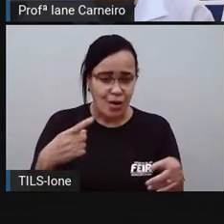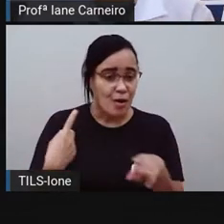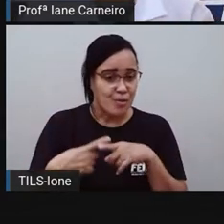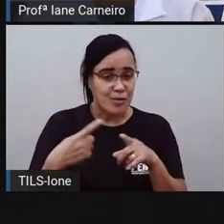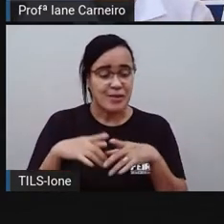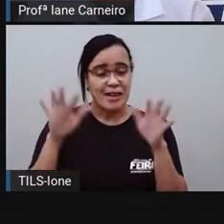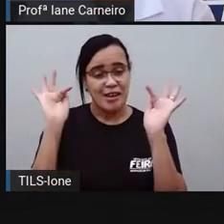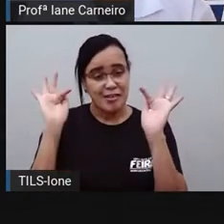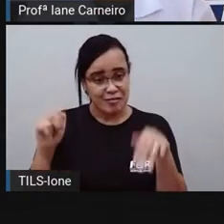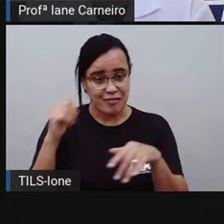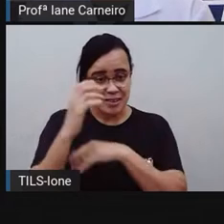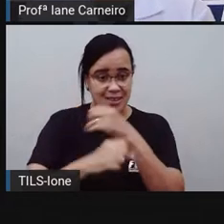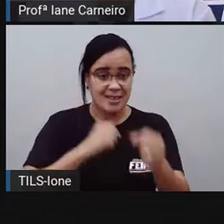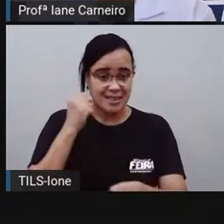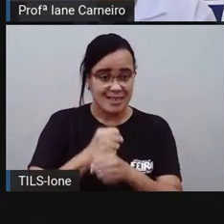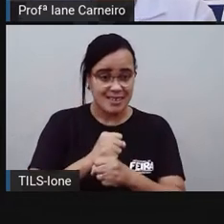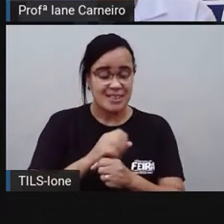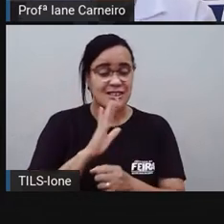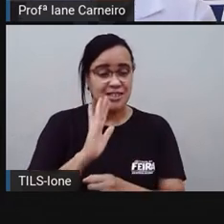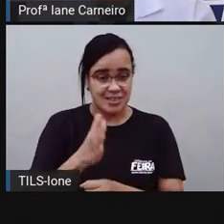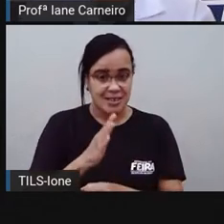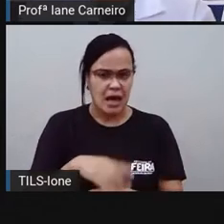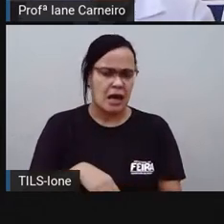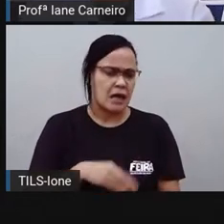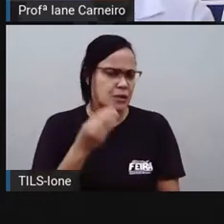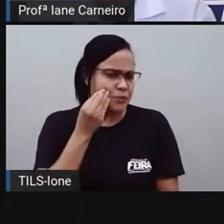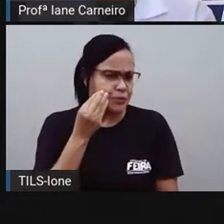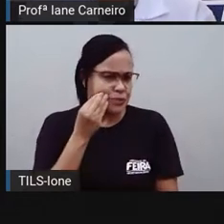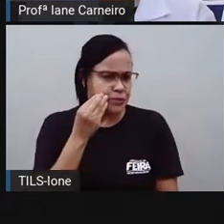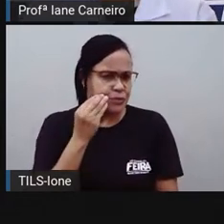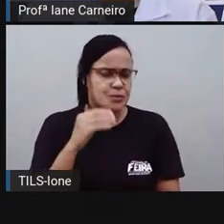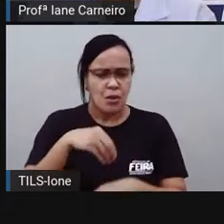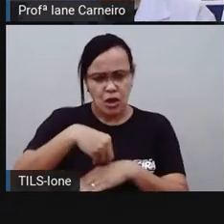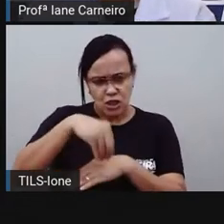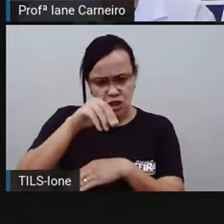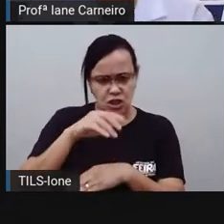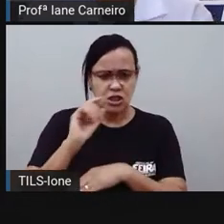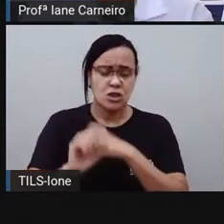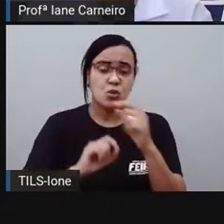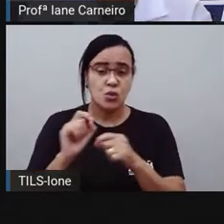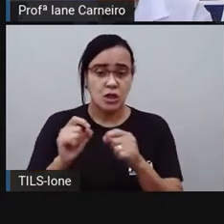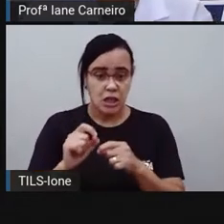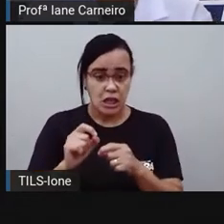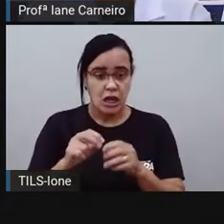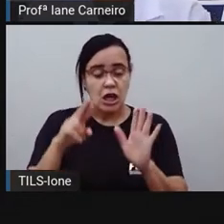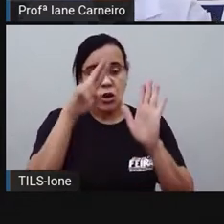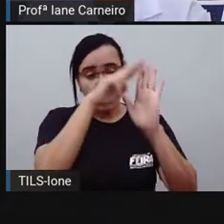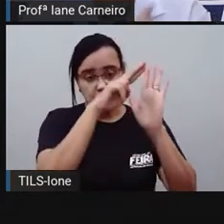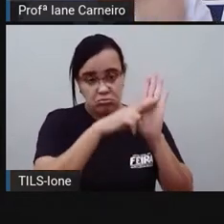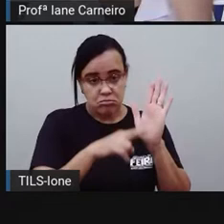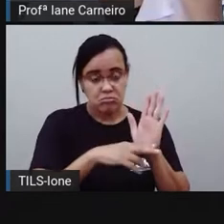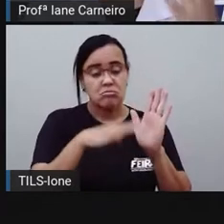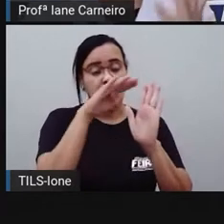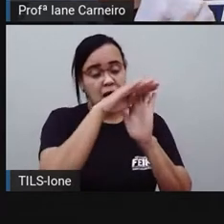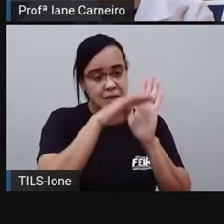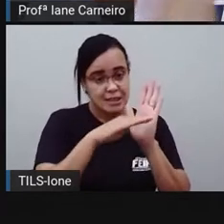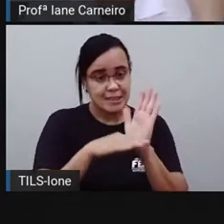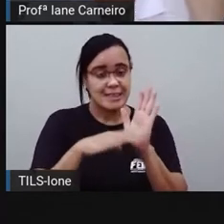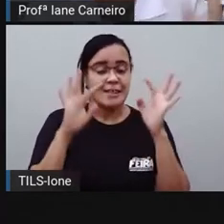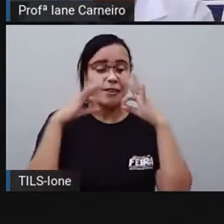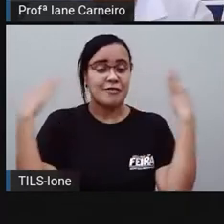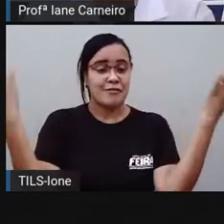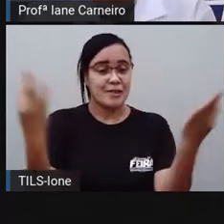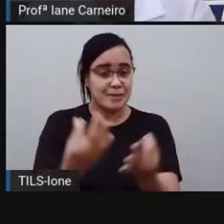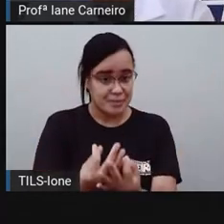sugerir pra vocês uma receita, né? Que você pode fazer em família. A Pró gosta sempre de fazer lá em casa, né? Nessas festas,